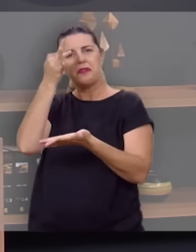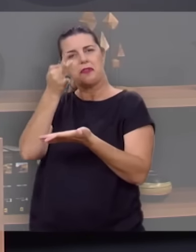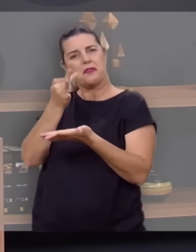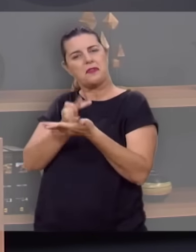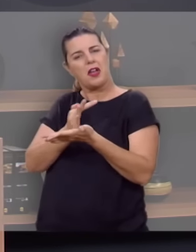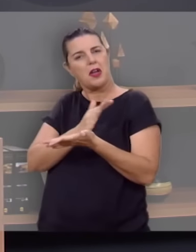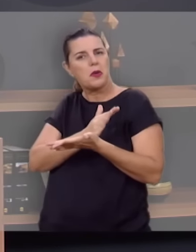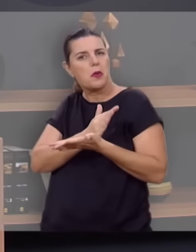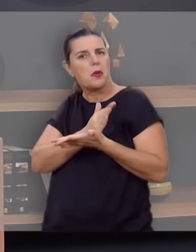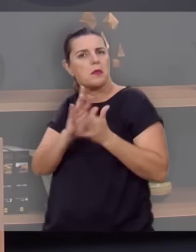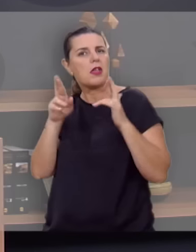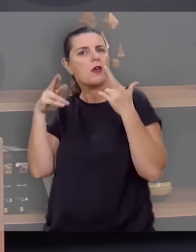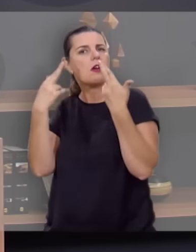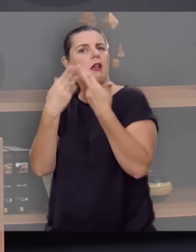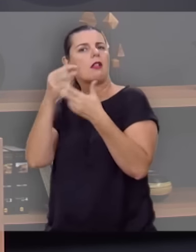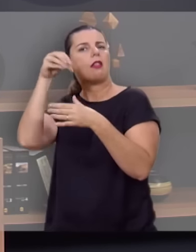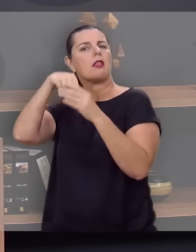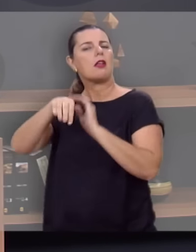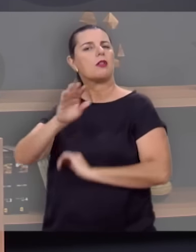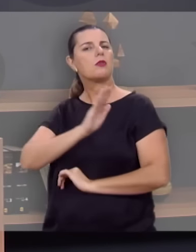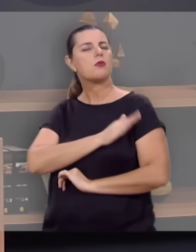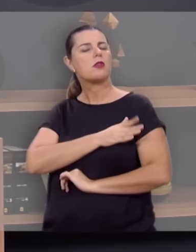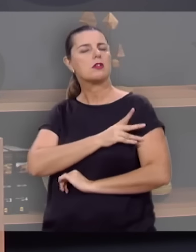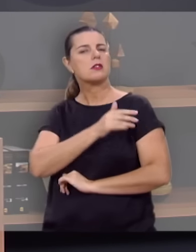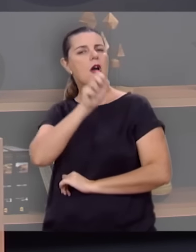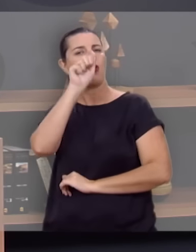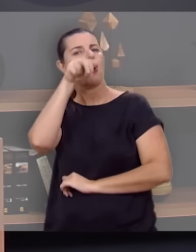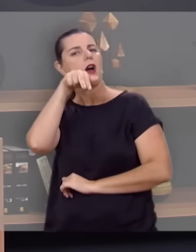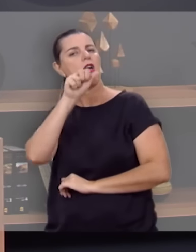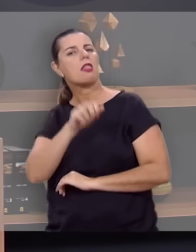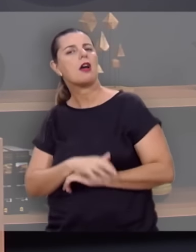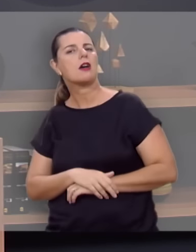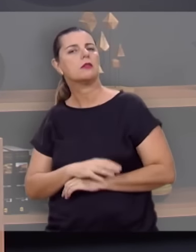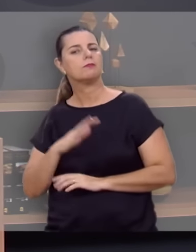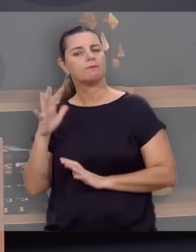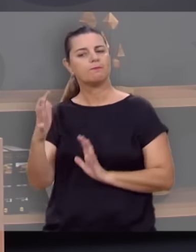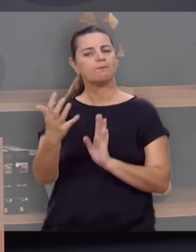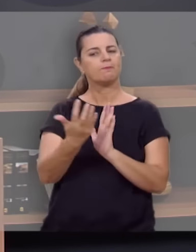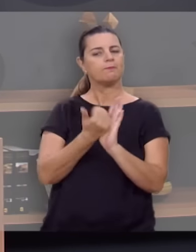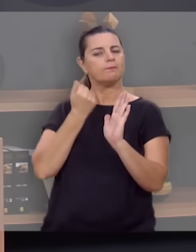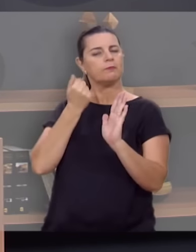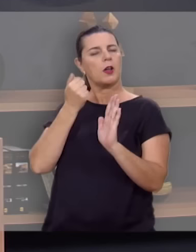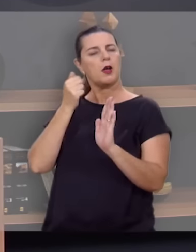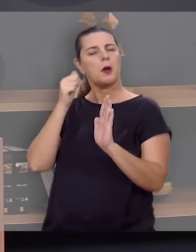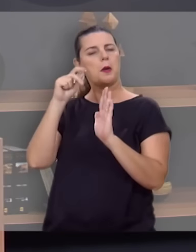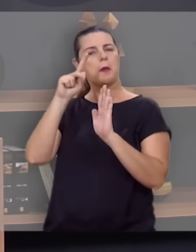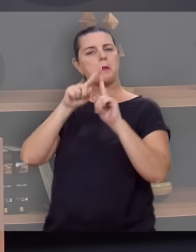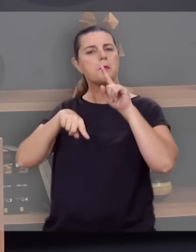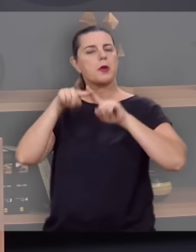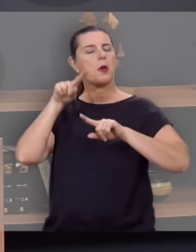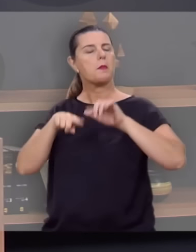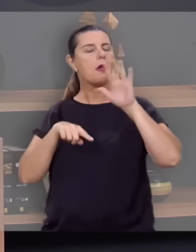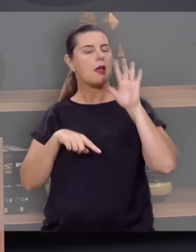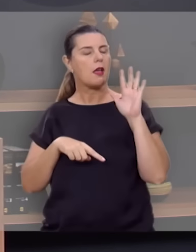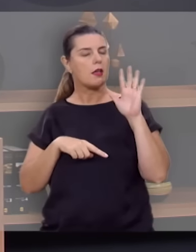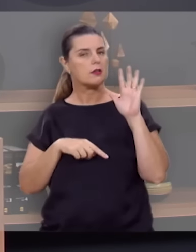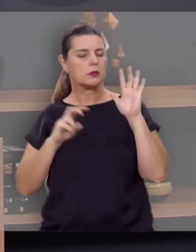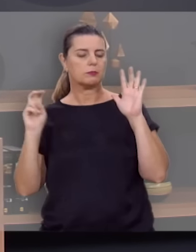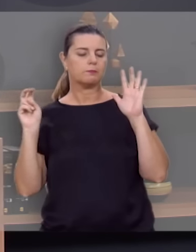A fé começou a reinar em seu coração, e ela se apropriou daquela promessa de Deus.